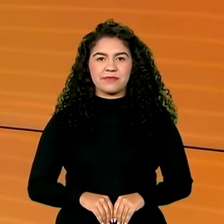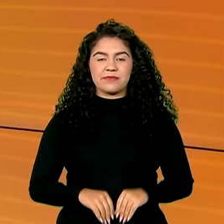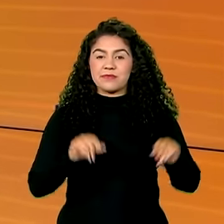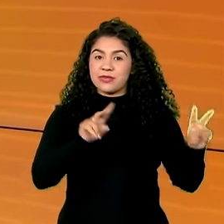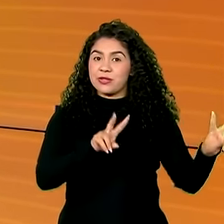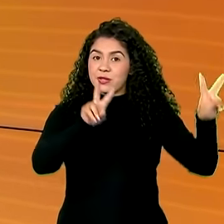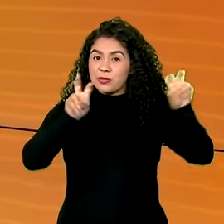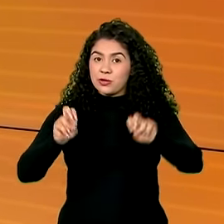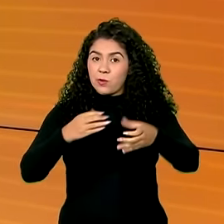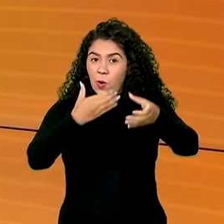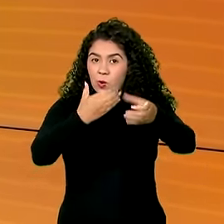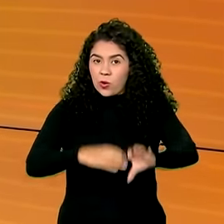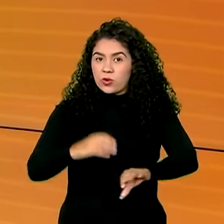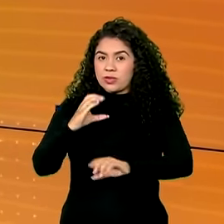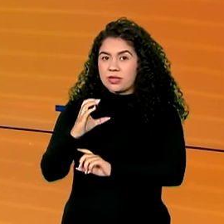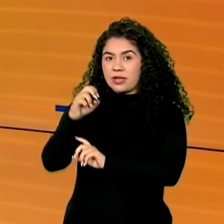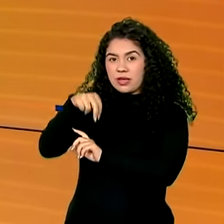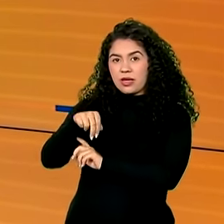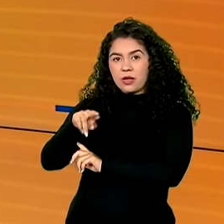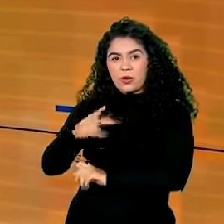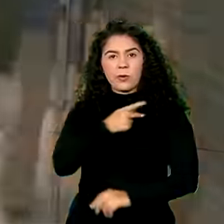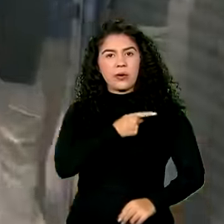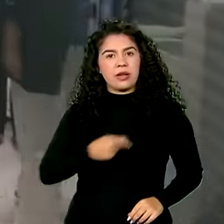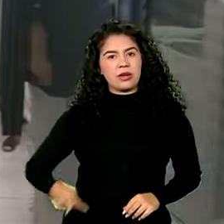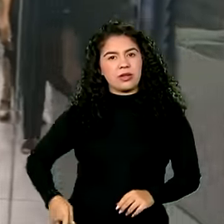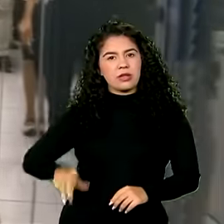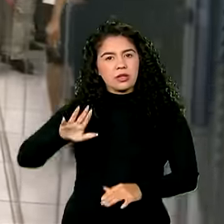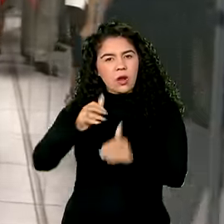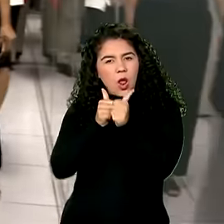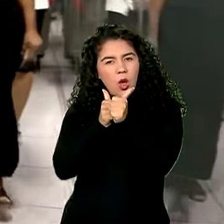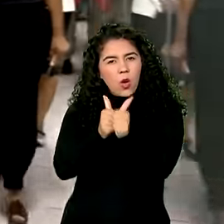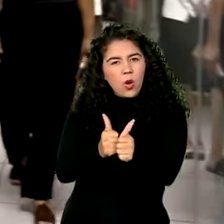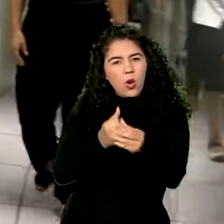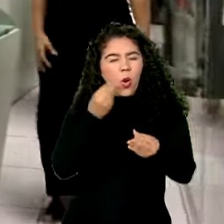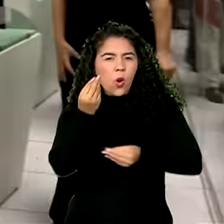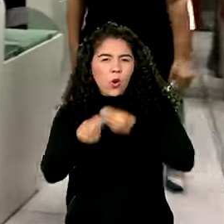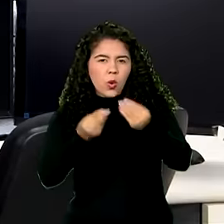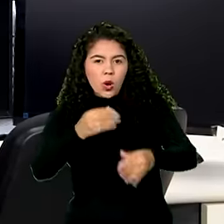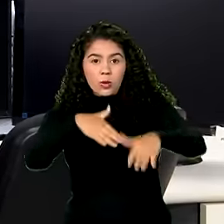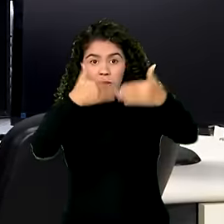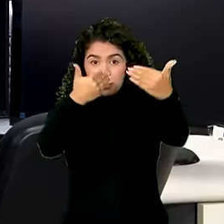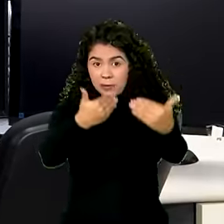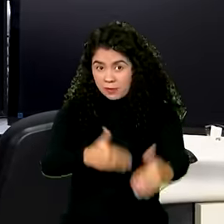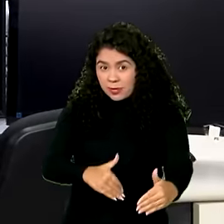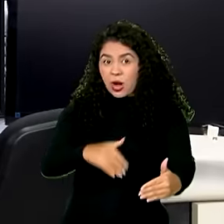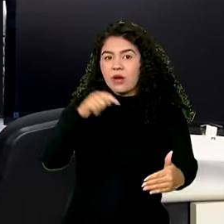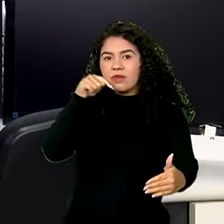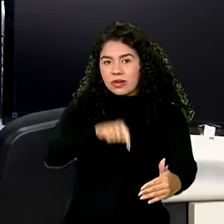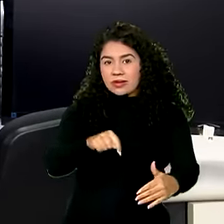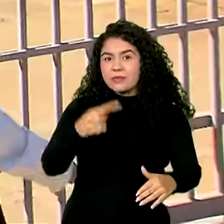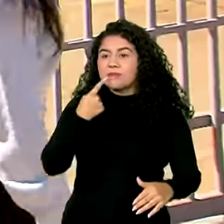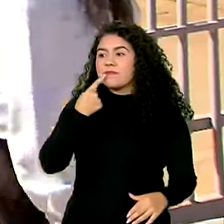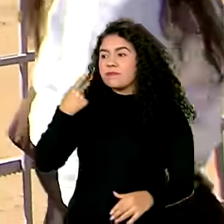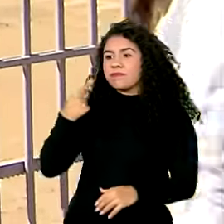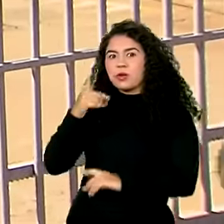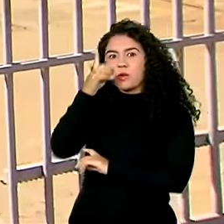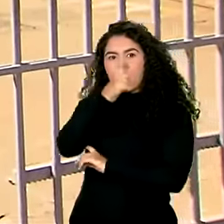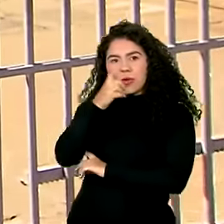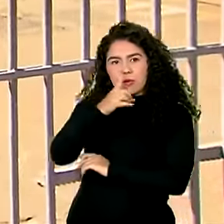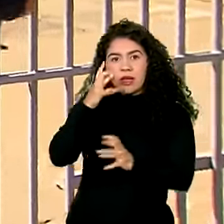Enem dos concursos, presidente Lula acompanha esquema de aplicação da prova que foi realizada em